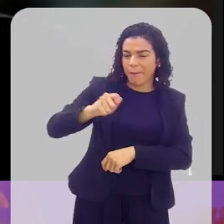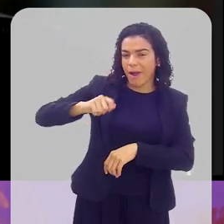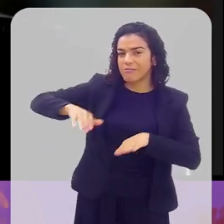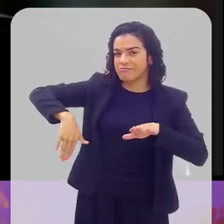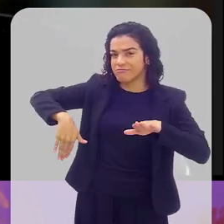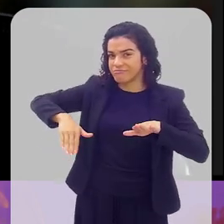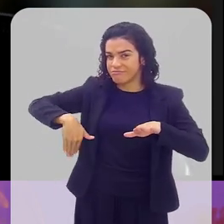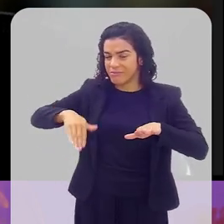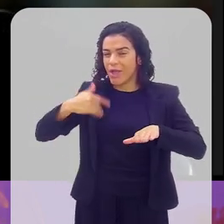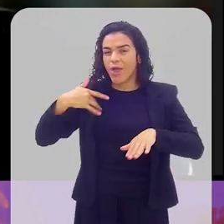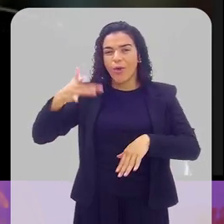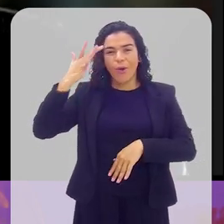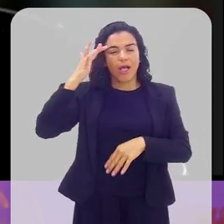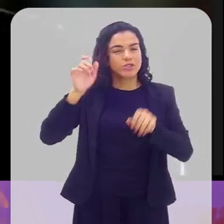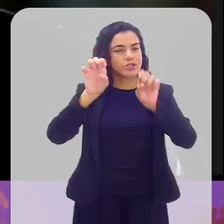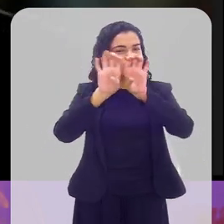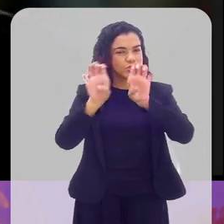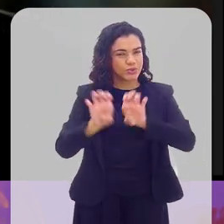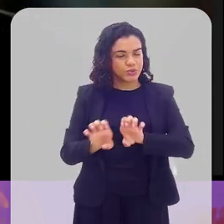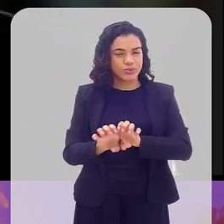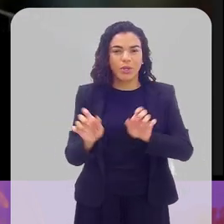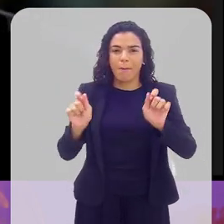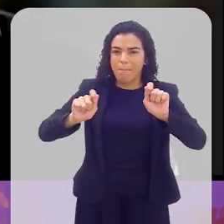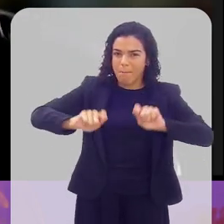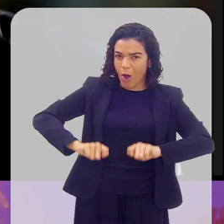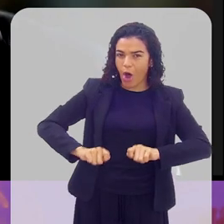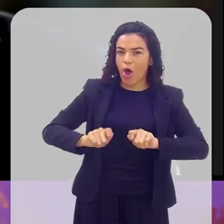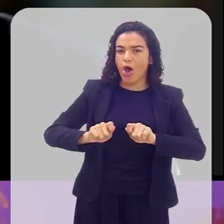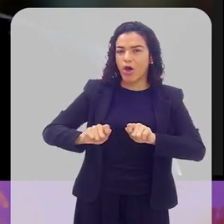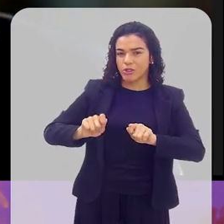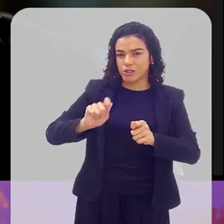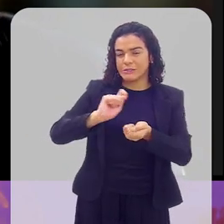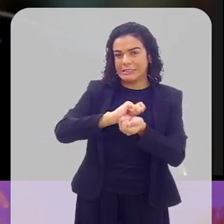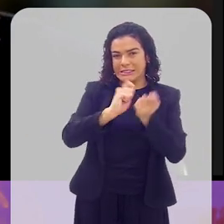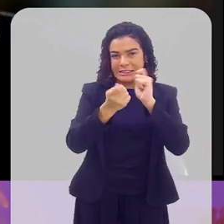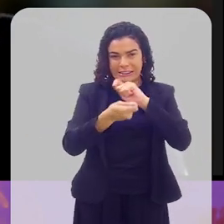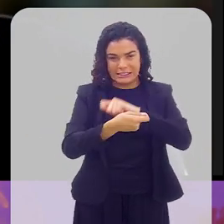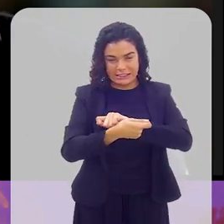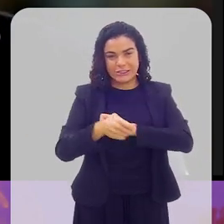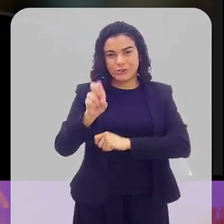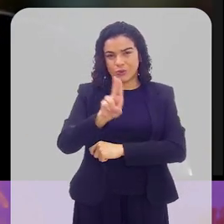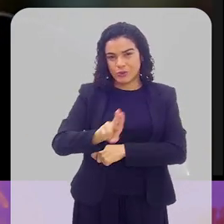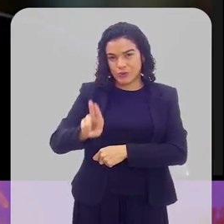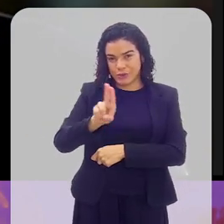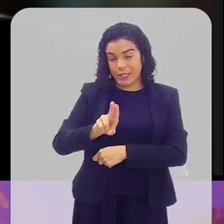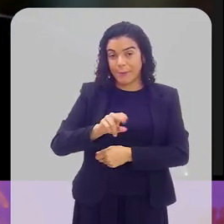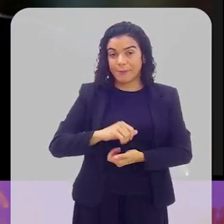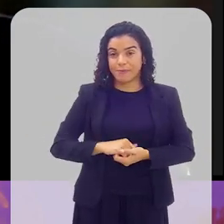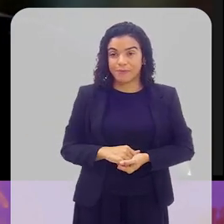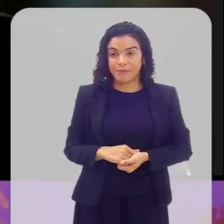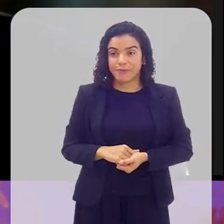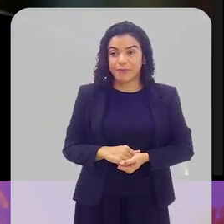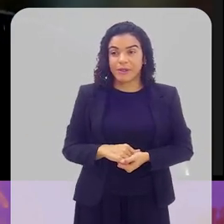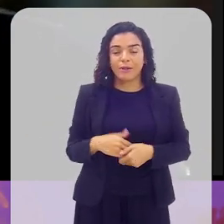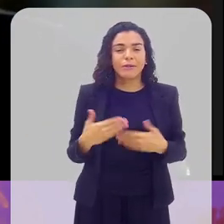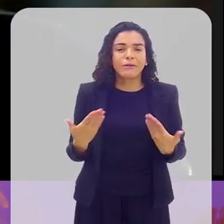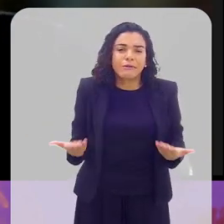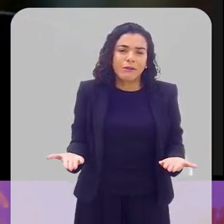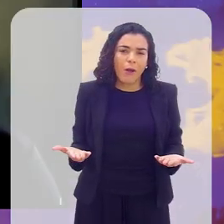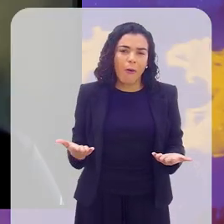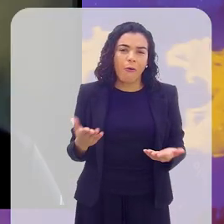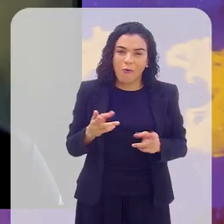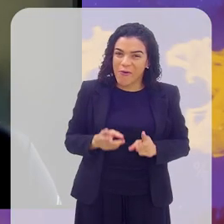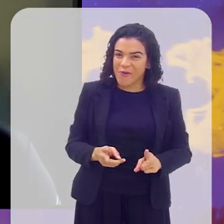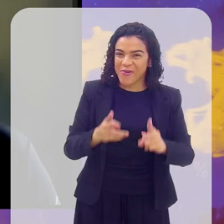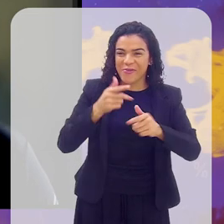tênis, porque as dimensões são parecidas. Então, acredito que a parte de estrutura, eles poderiam ter uma certa facilidade para poder atender o pit